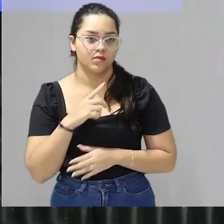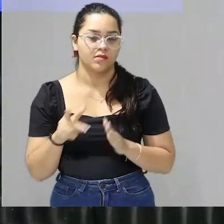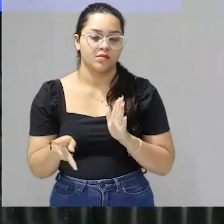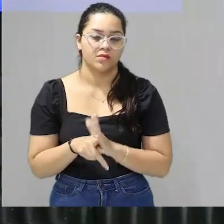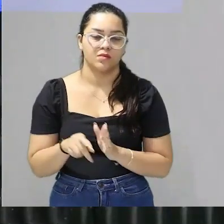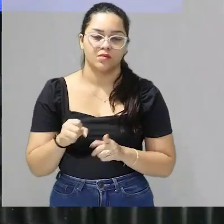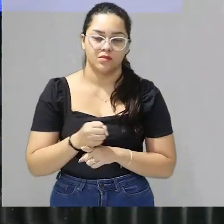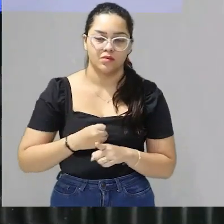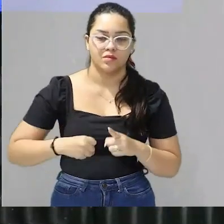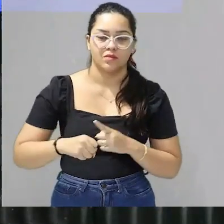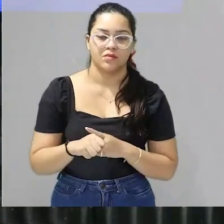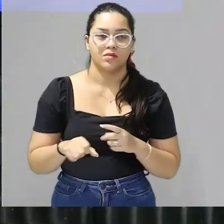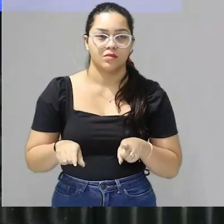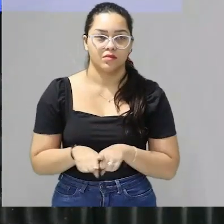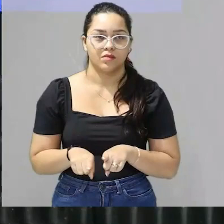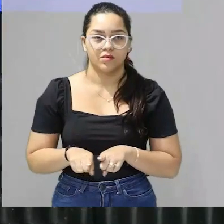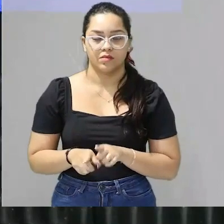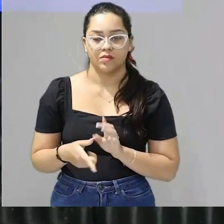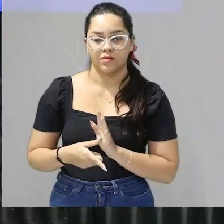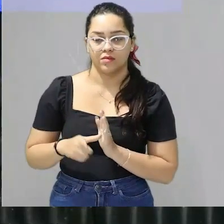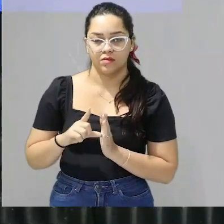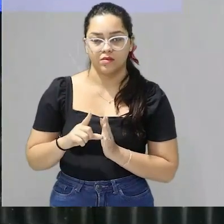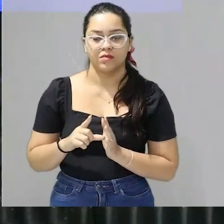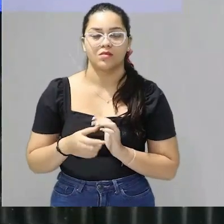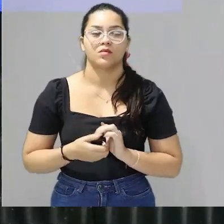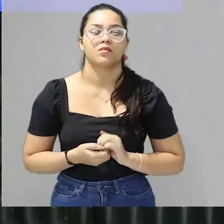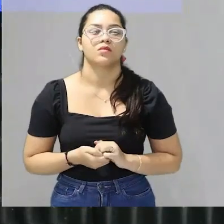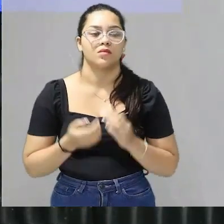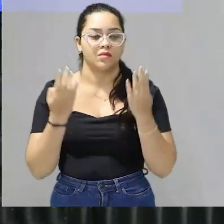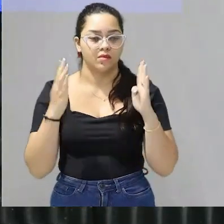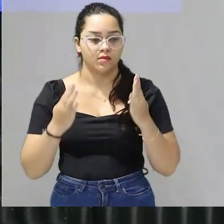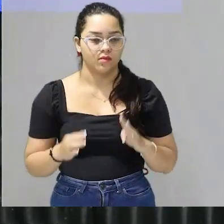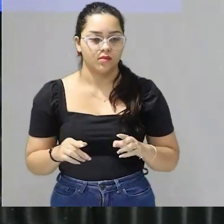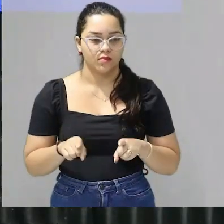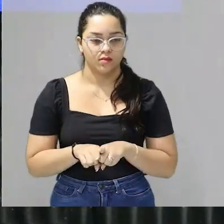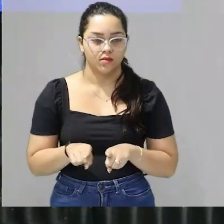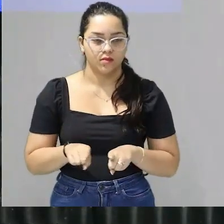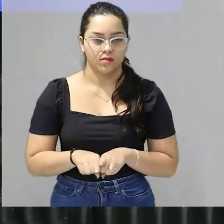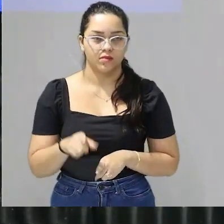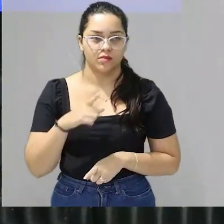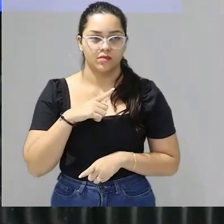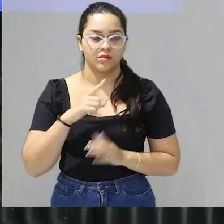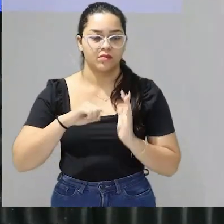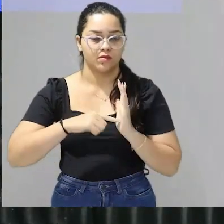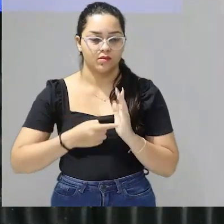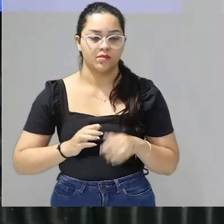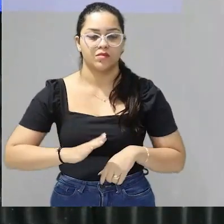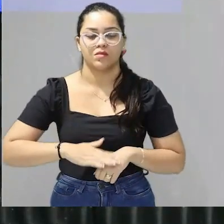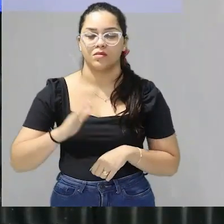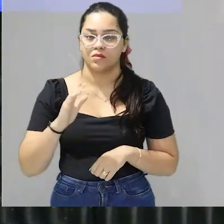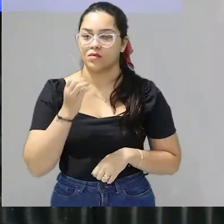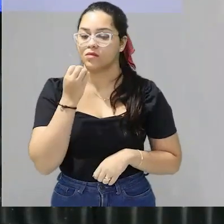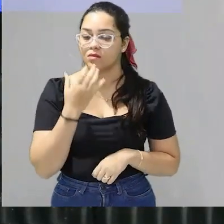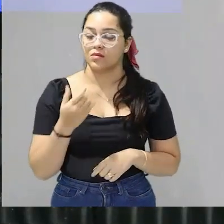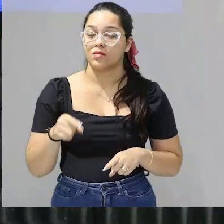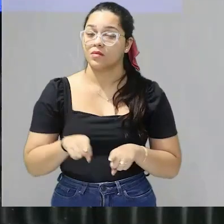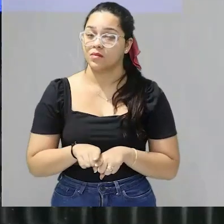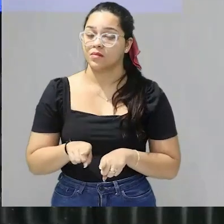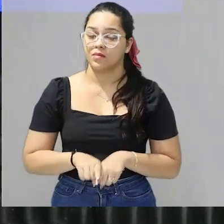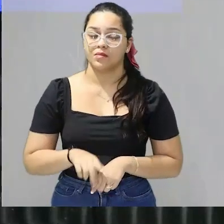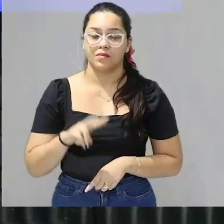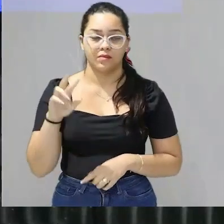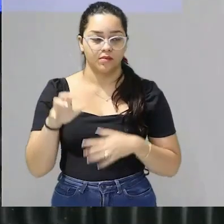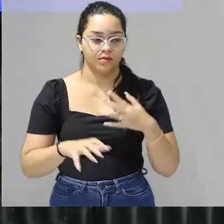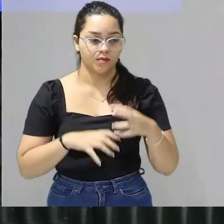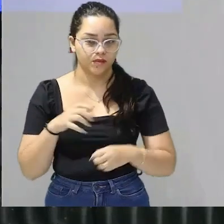da nossa sociedade peguem os temas anteriores analisem redações que tiraram as notas mais elevadas e aí vão